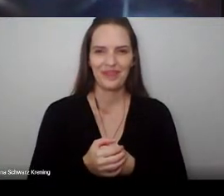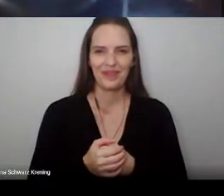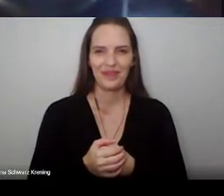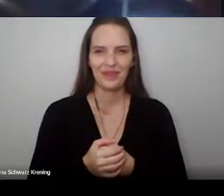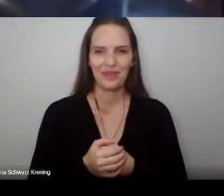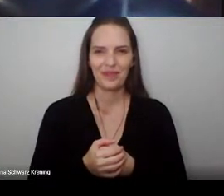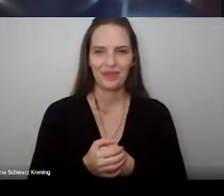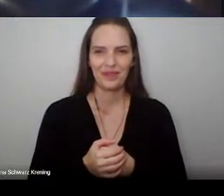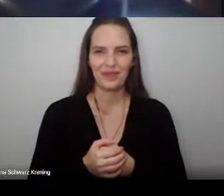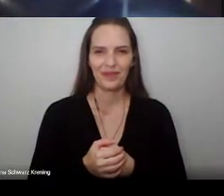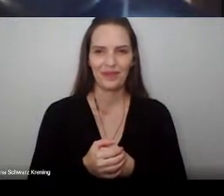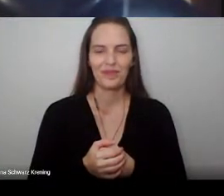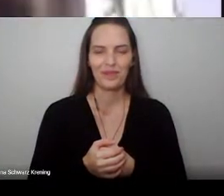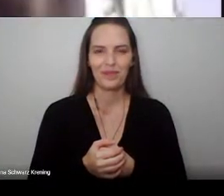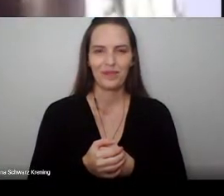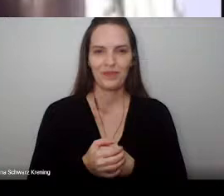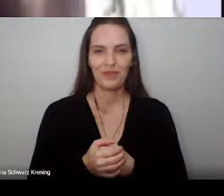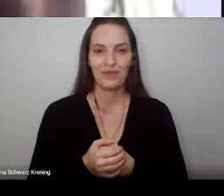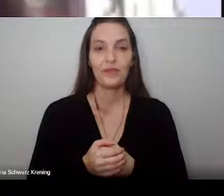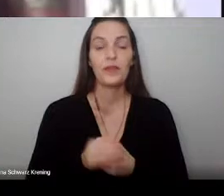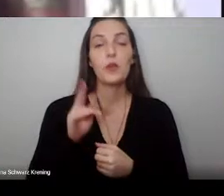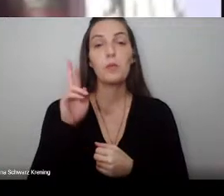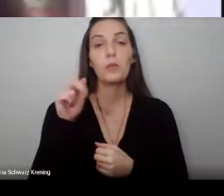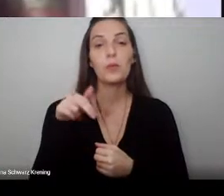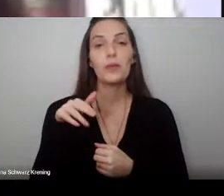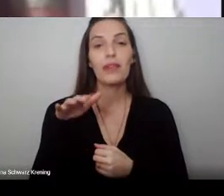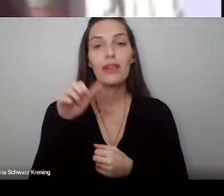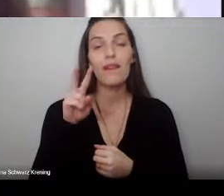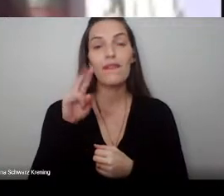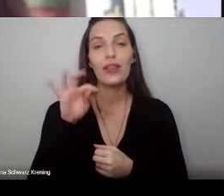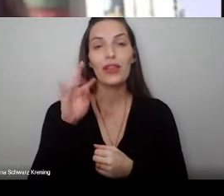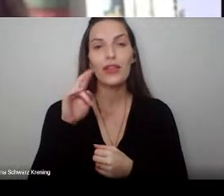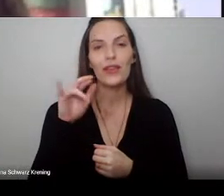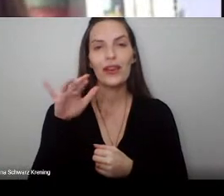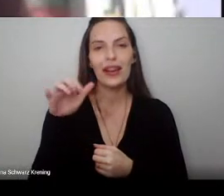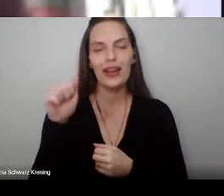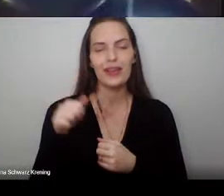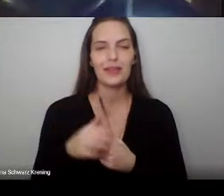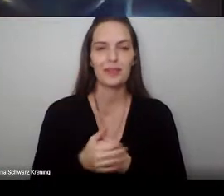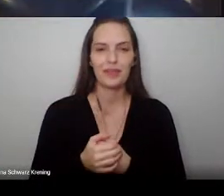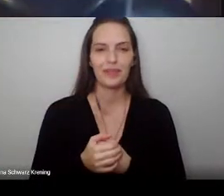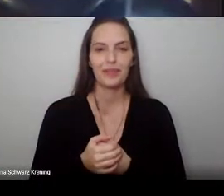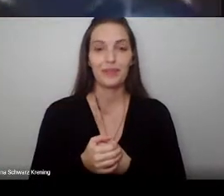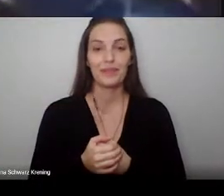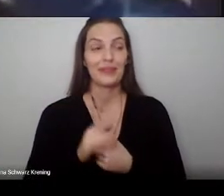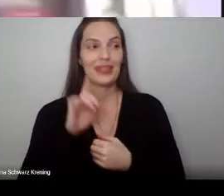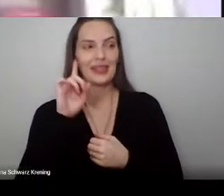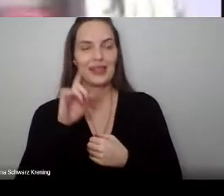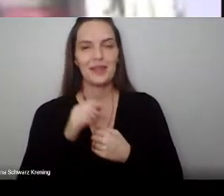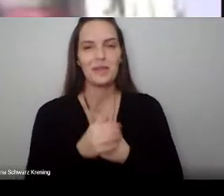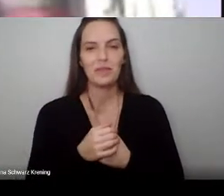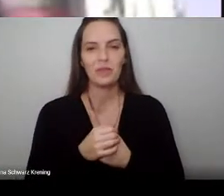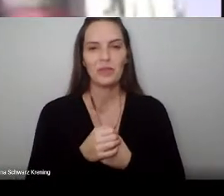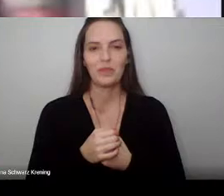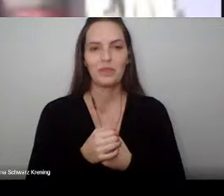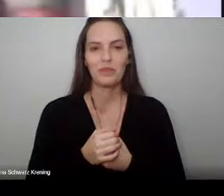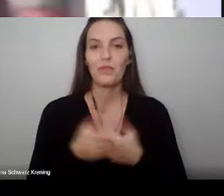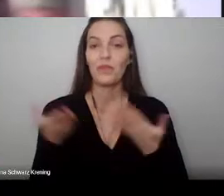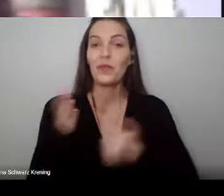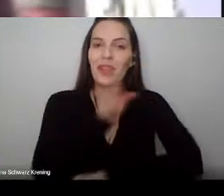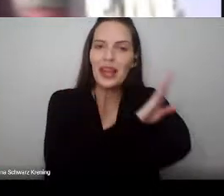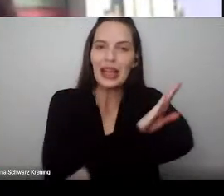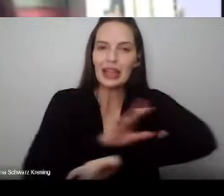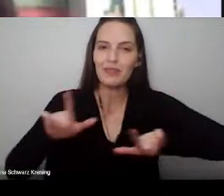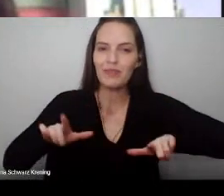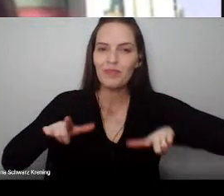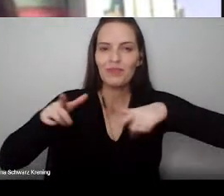Obrigado. Bruna Vitola Lovato. Eu. Eu lhe concedo o grau de bacharela